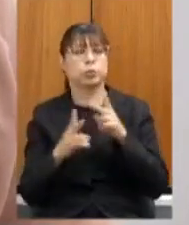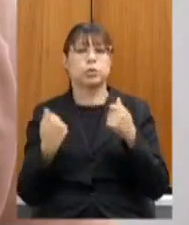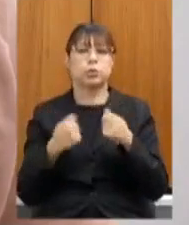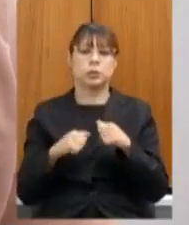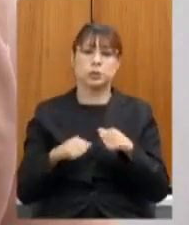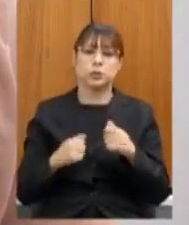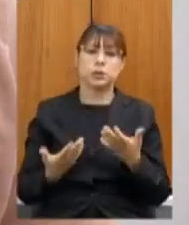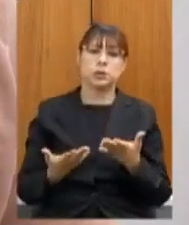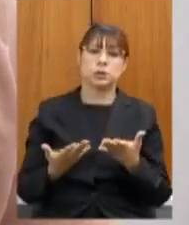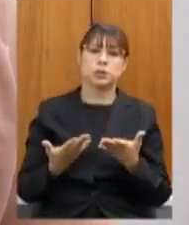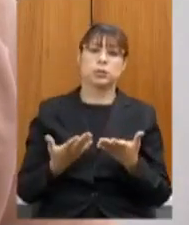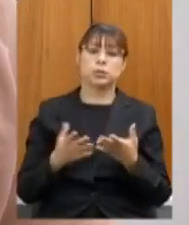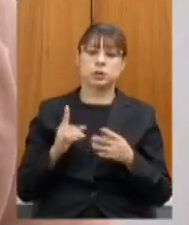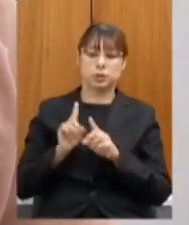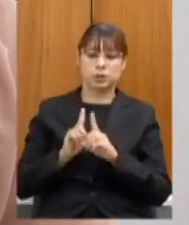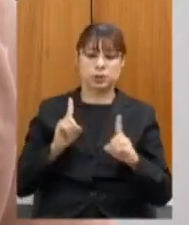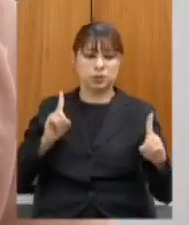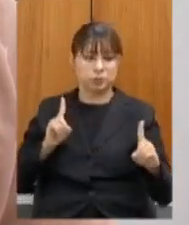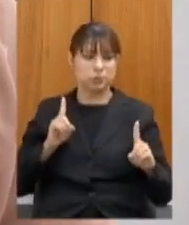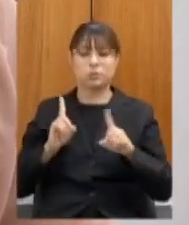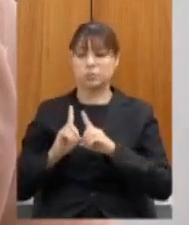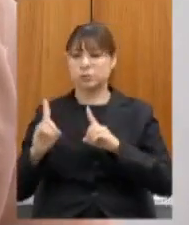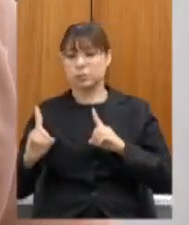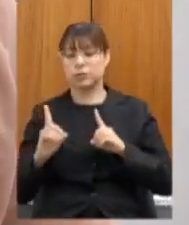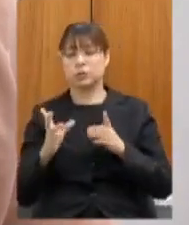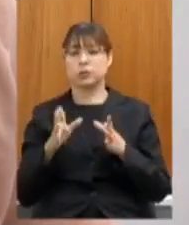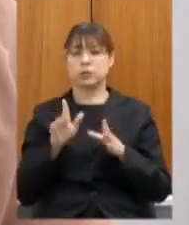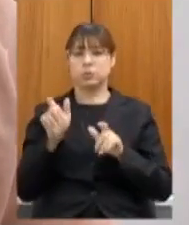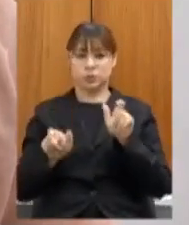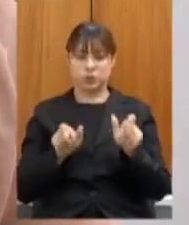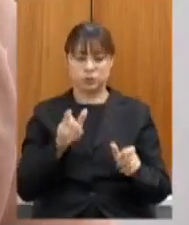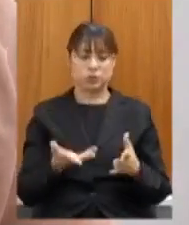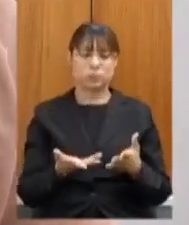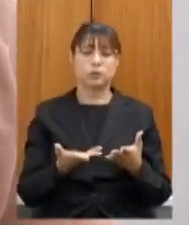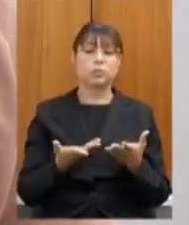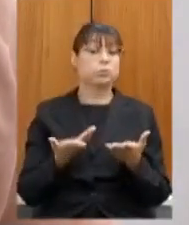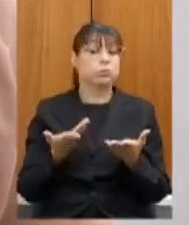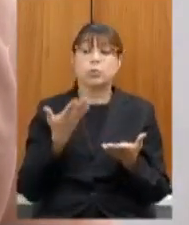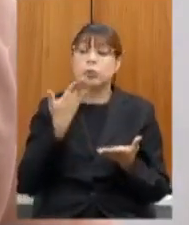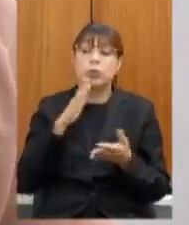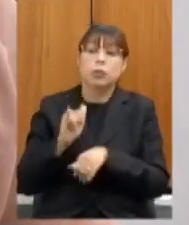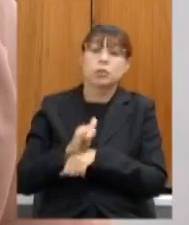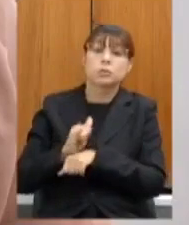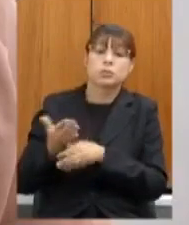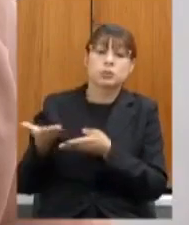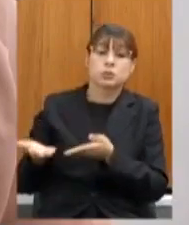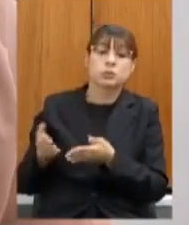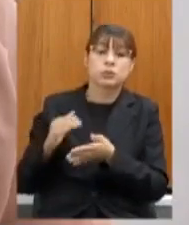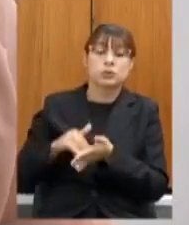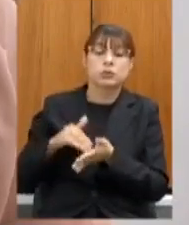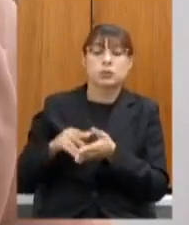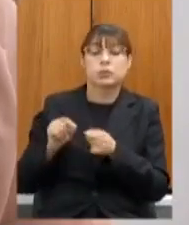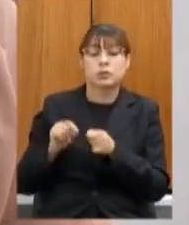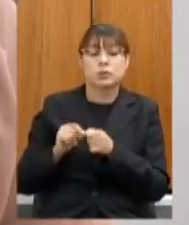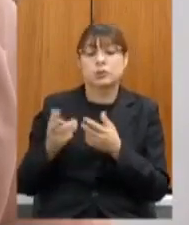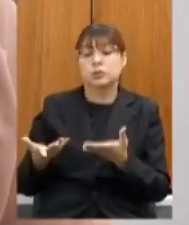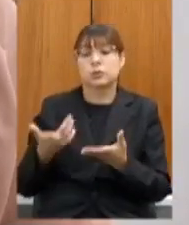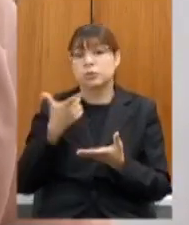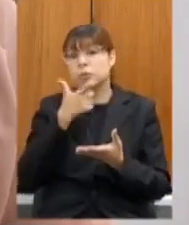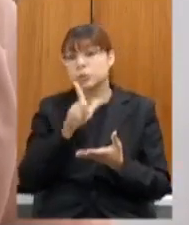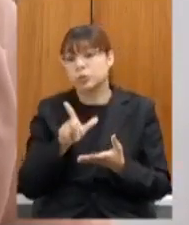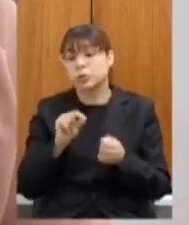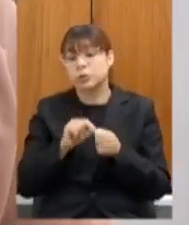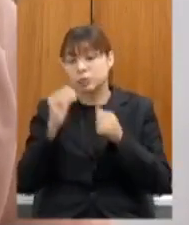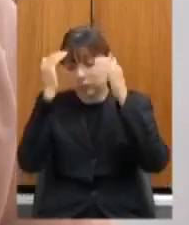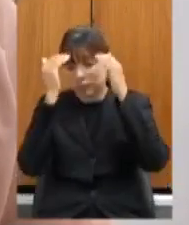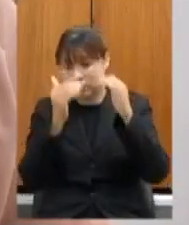gostaria de saber qual é a estratégia elaborada pela secretaria para cumprir este protocolo considerando a extensão